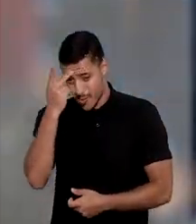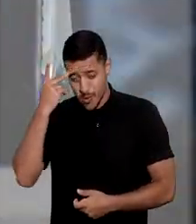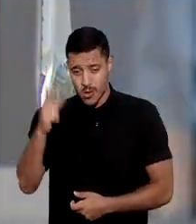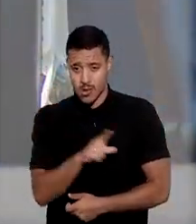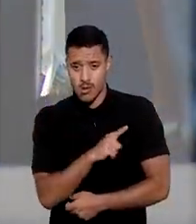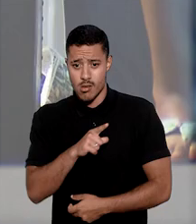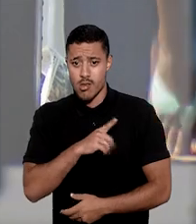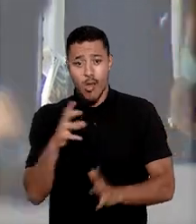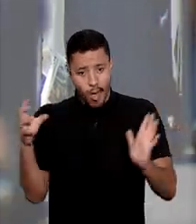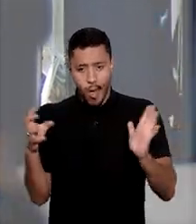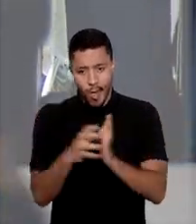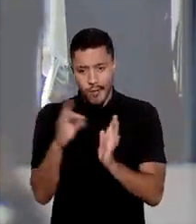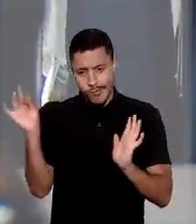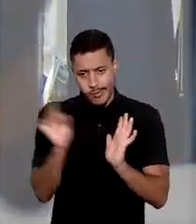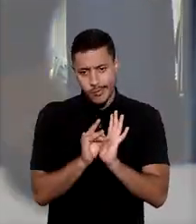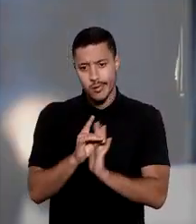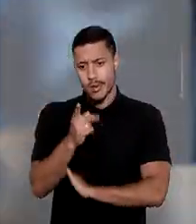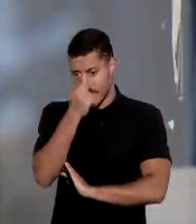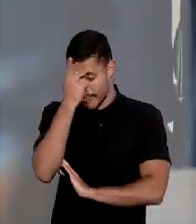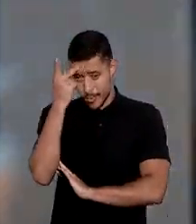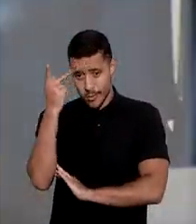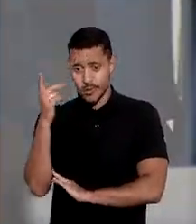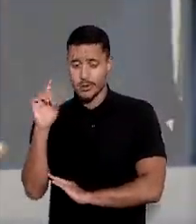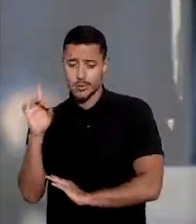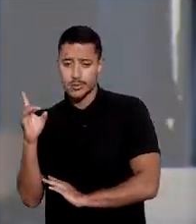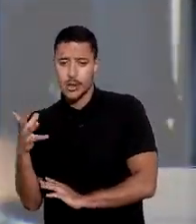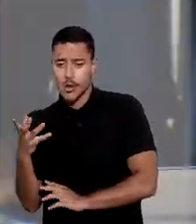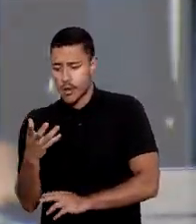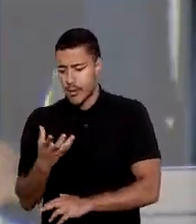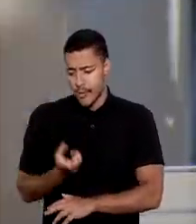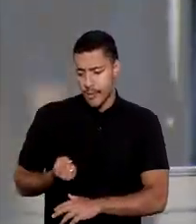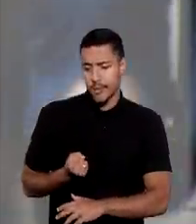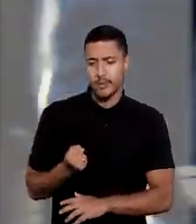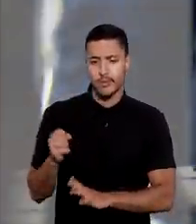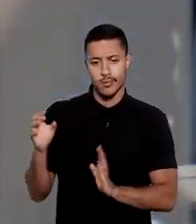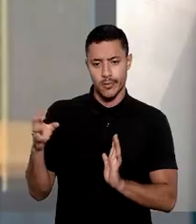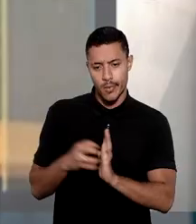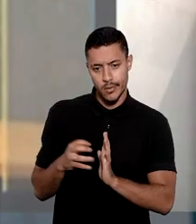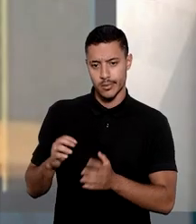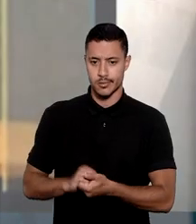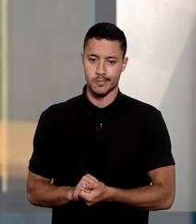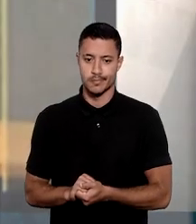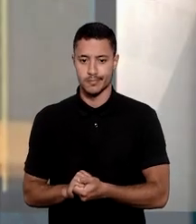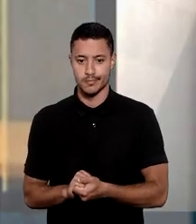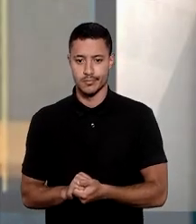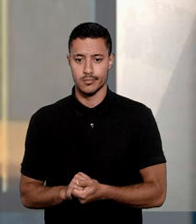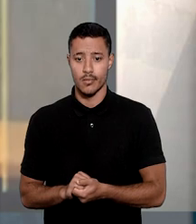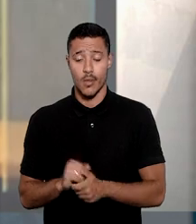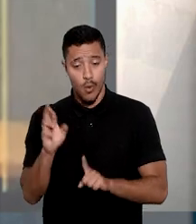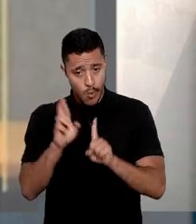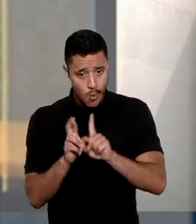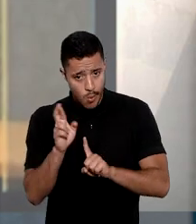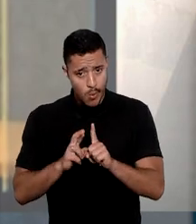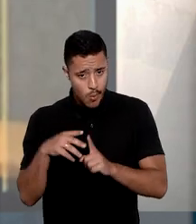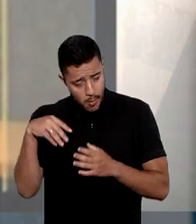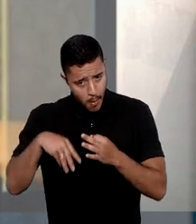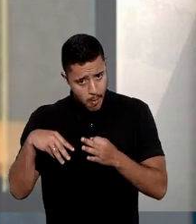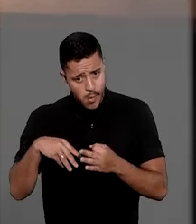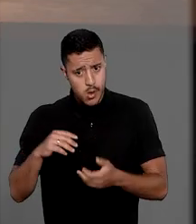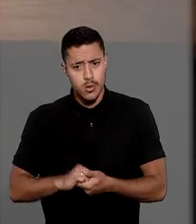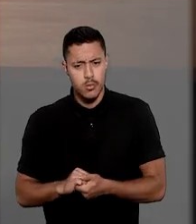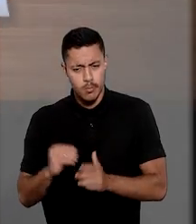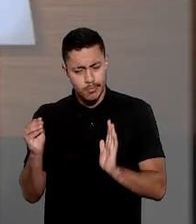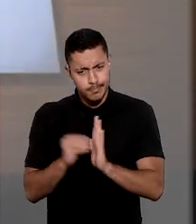que possuem a AIDS e aquelas soropositivas que não manifestam sintomas. O relator, ministro Francisco Falcão,